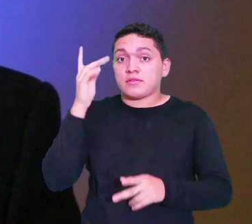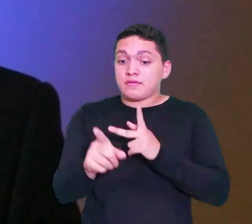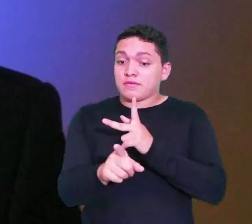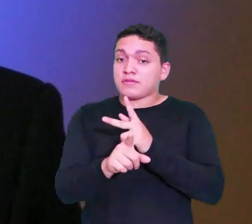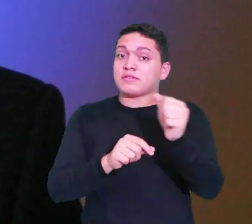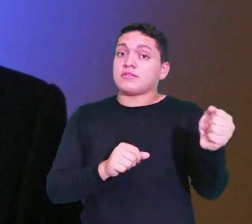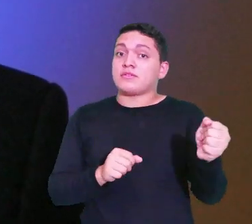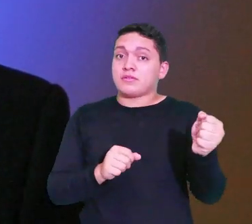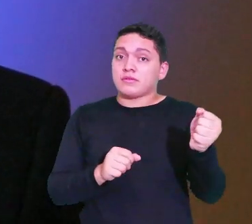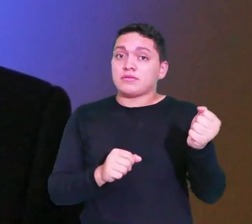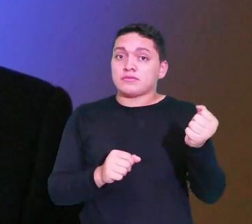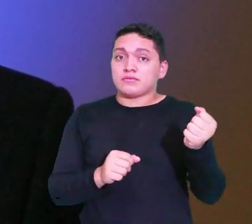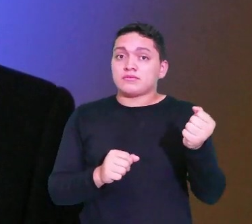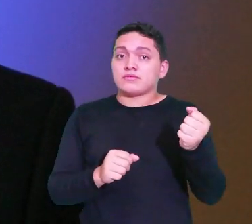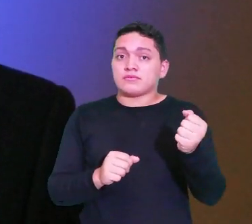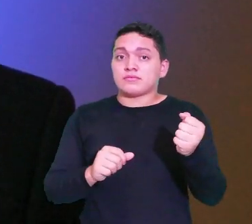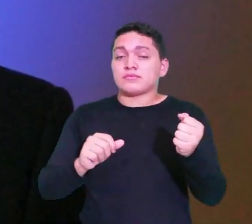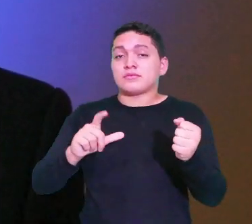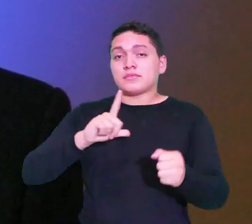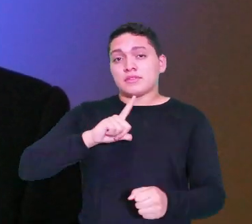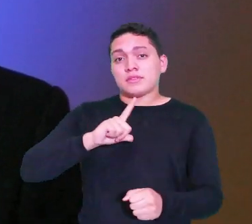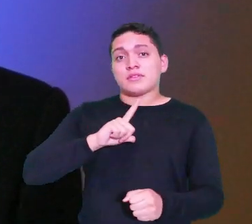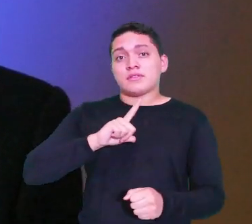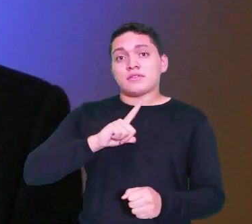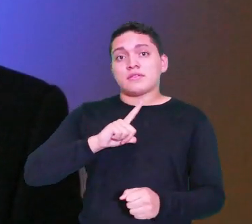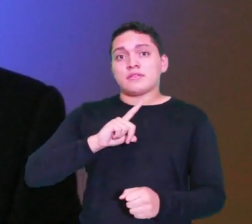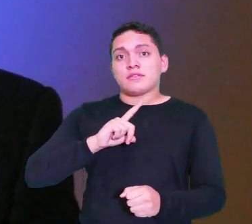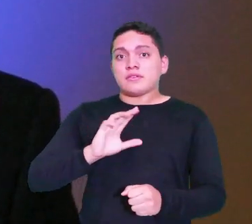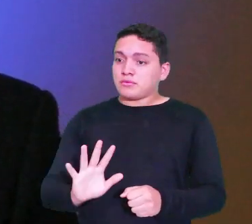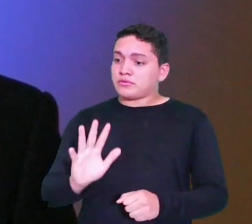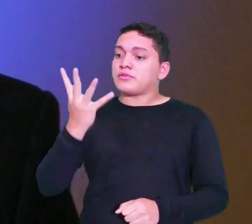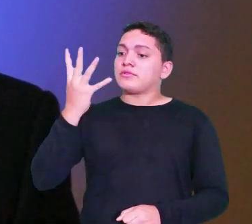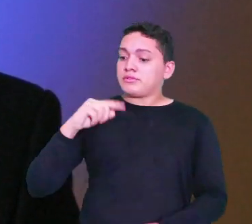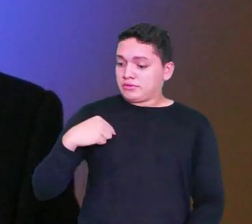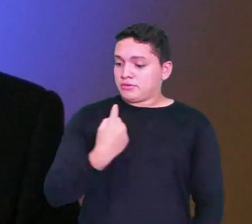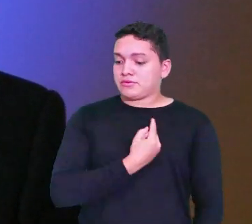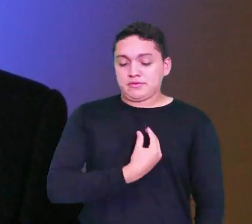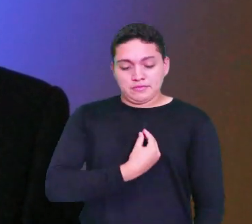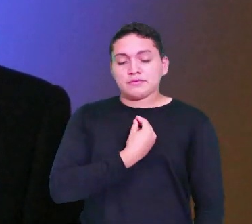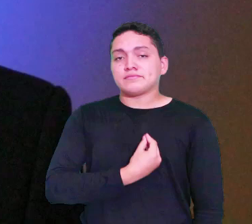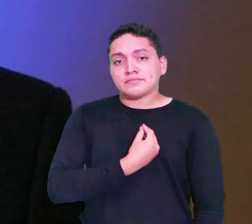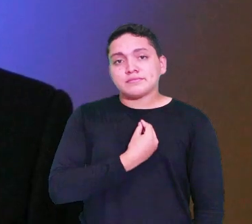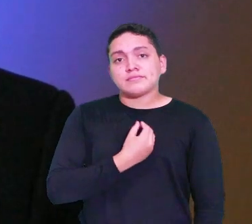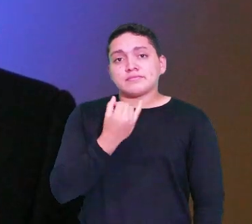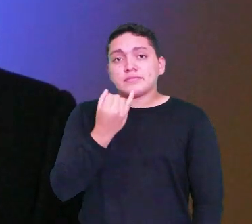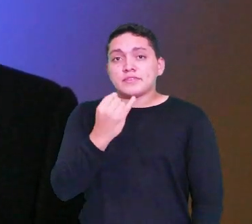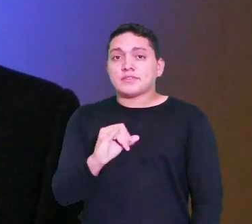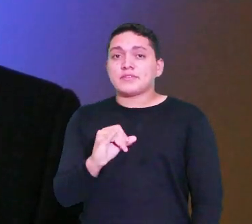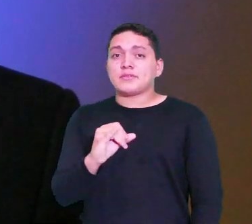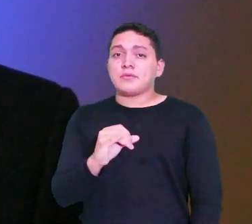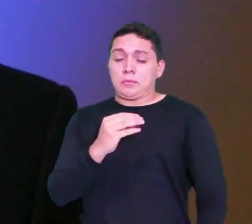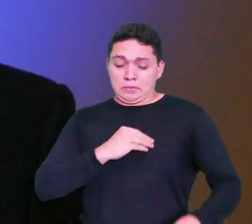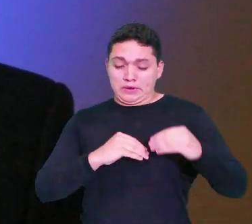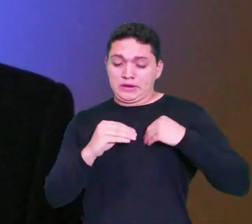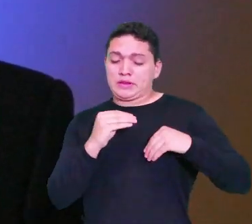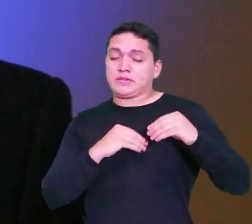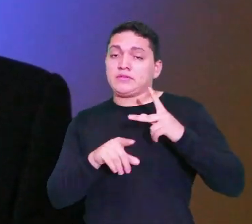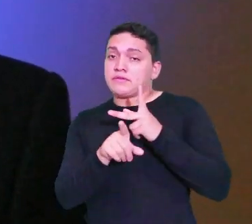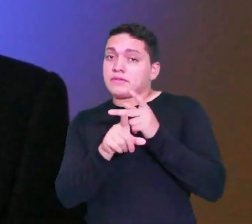nessa luta, haverá o seu reflexo em nossa vida, em nosso lar. Se a carne ganhar,